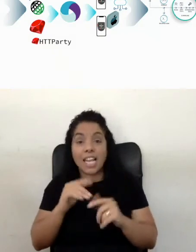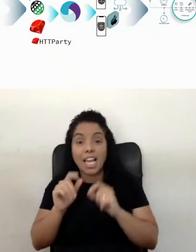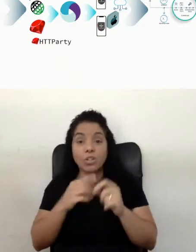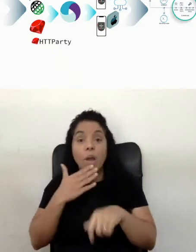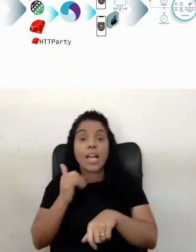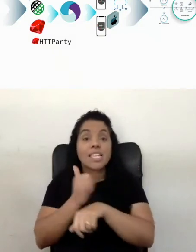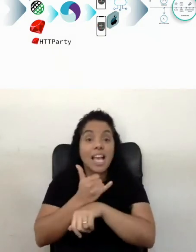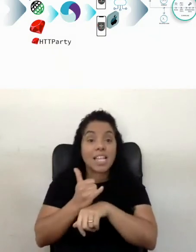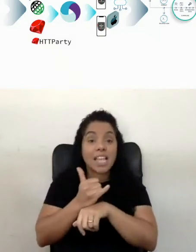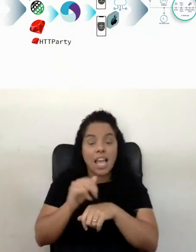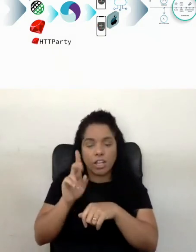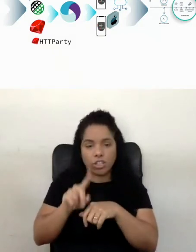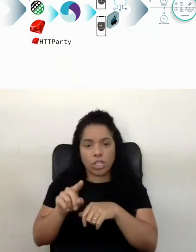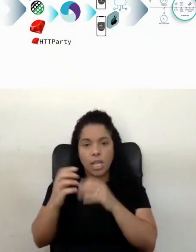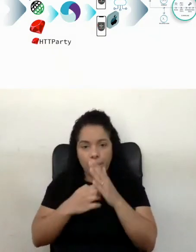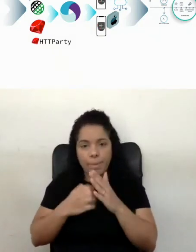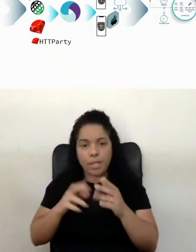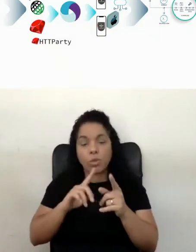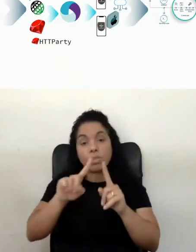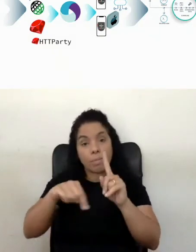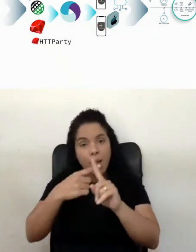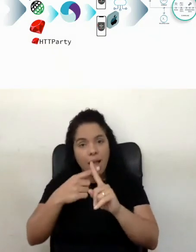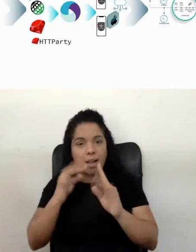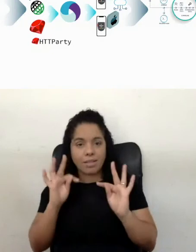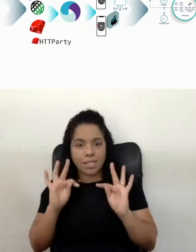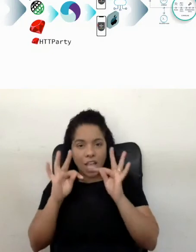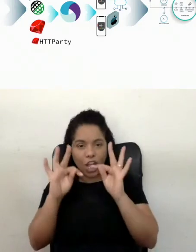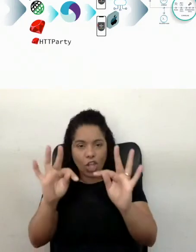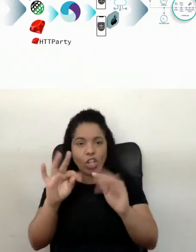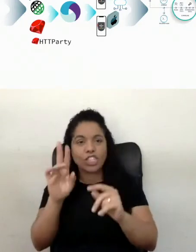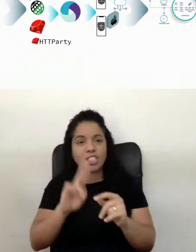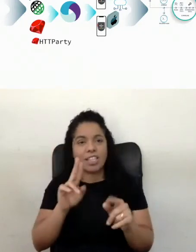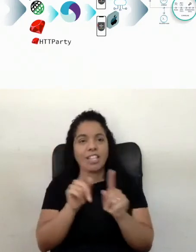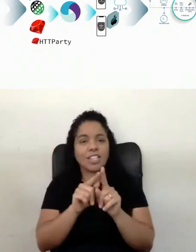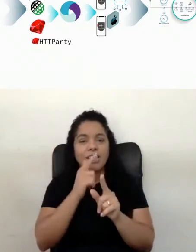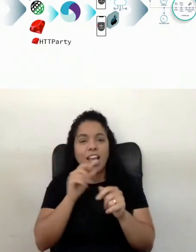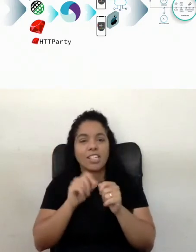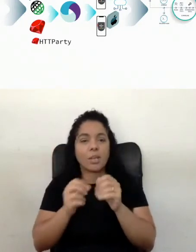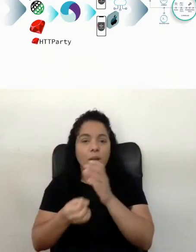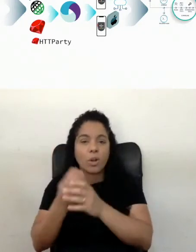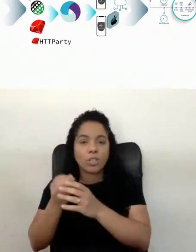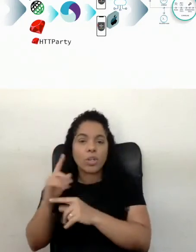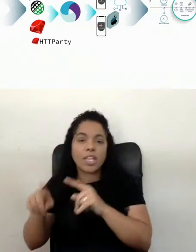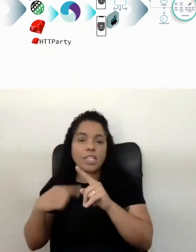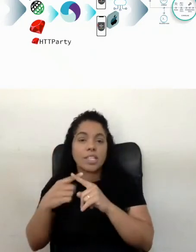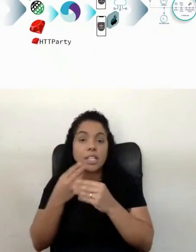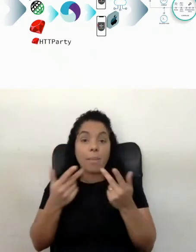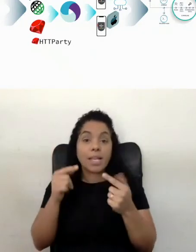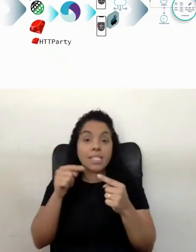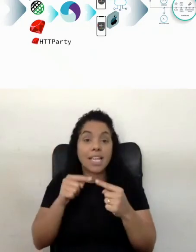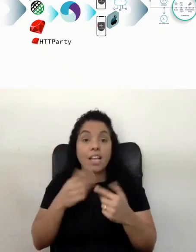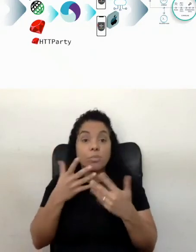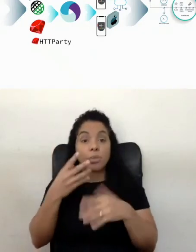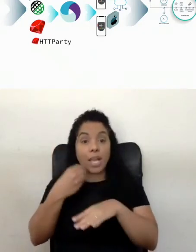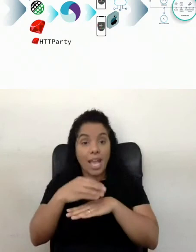estratégia do que a empresa usa, com a tecnologia que ali está sendo utilizado para construir, que mais se encaixa, enfim, mas o que eu quero